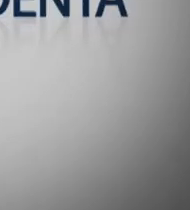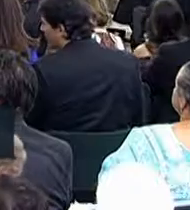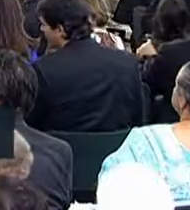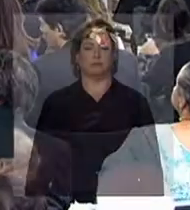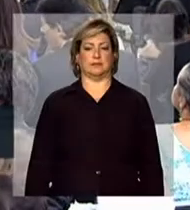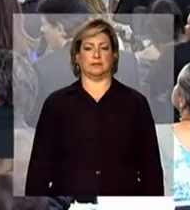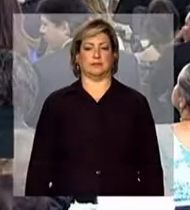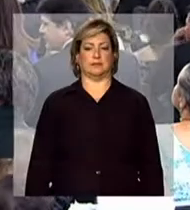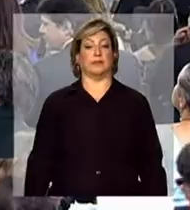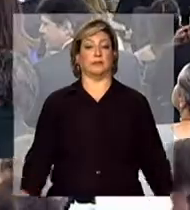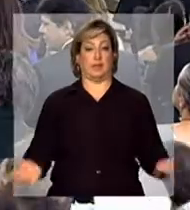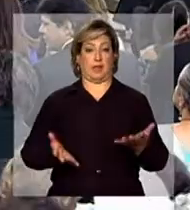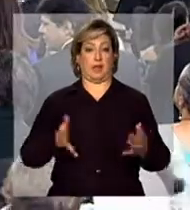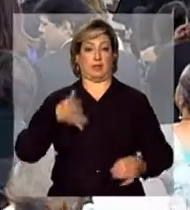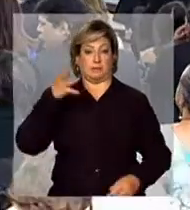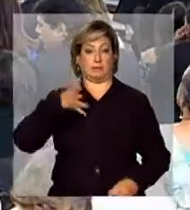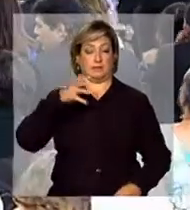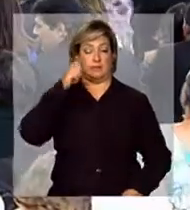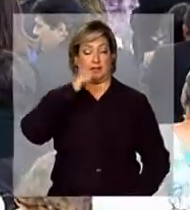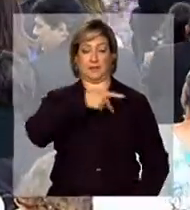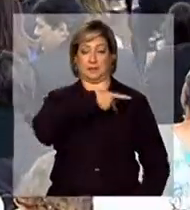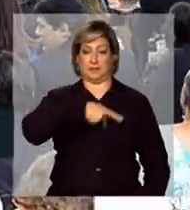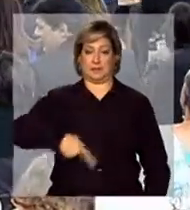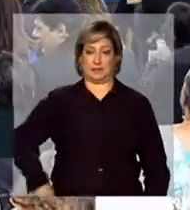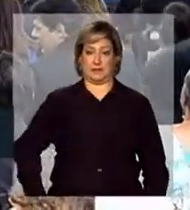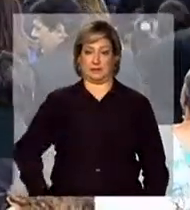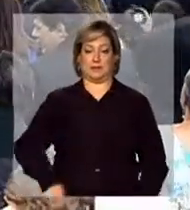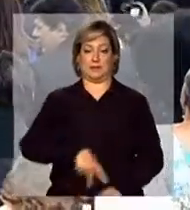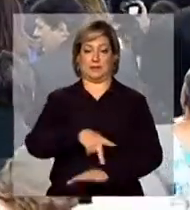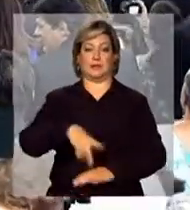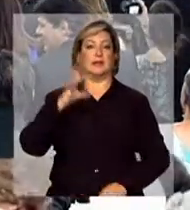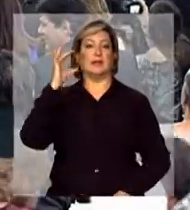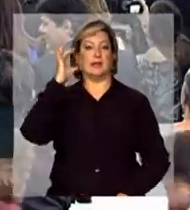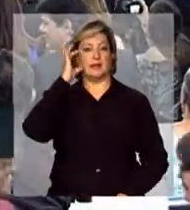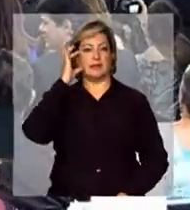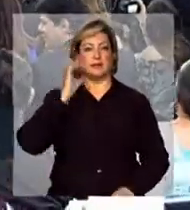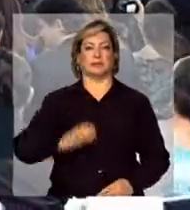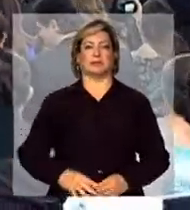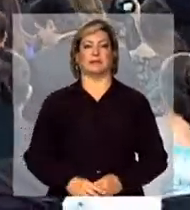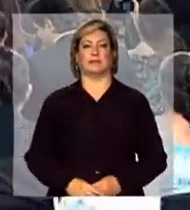Com a palavra, Senhora Presidenta da República Dilma Rousseff.